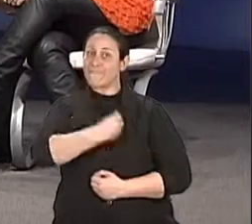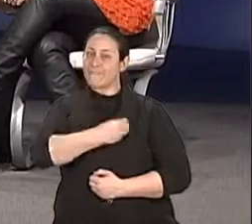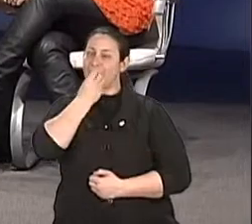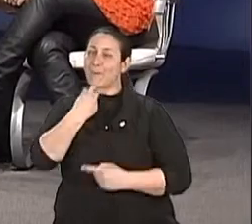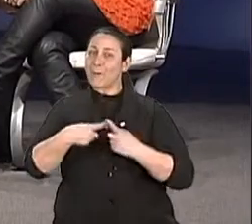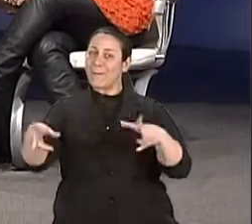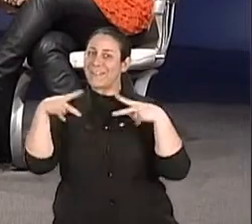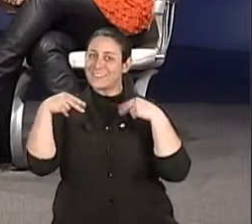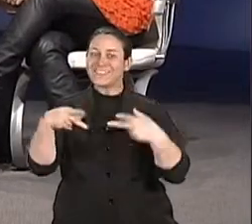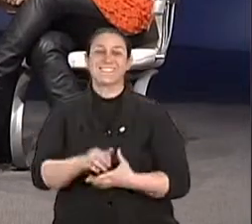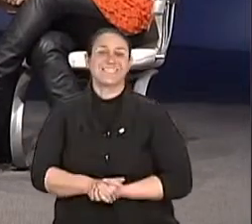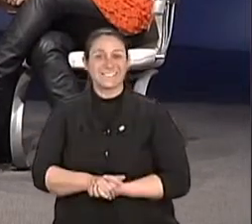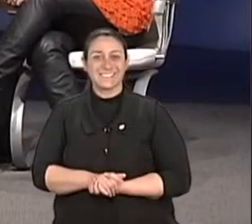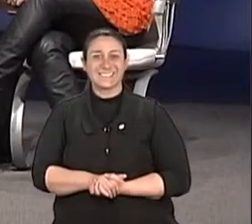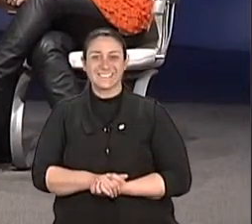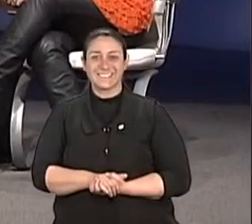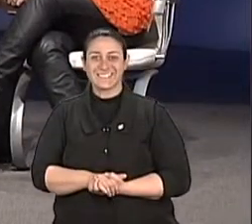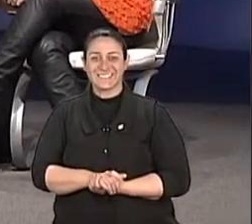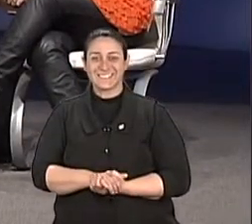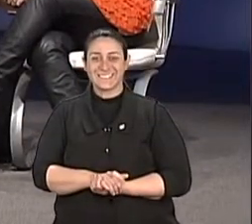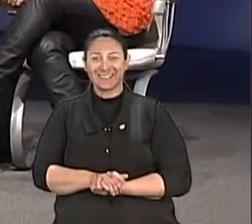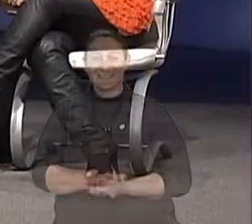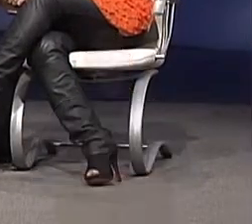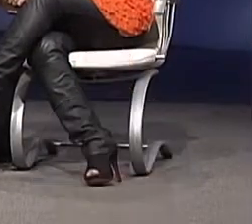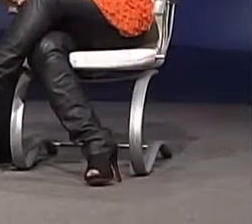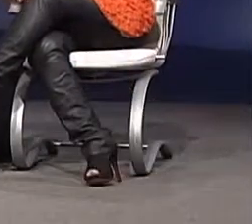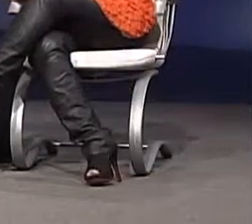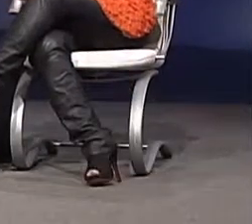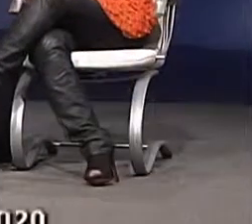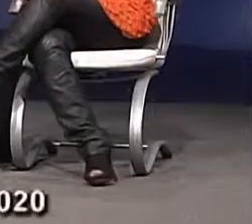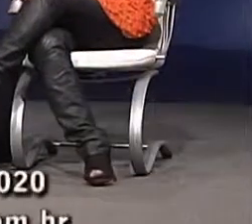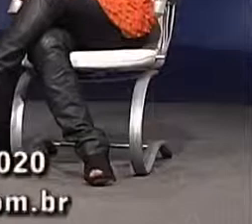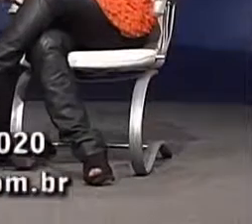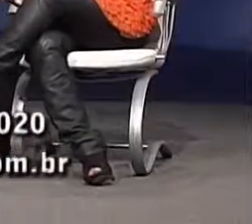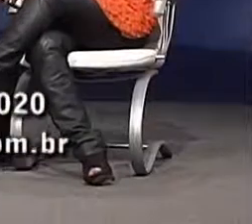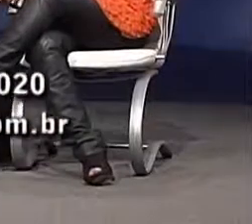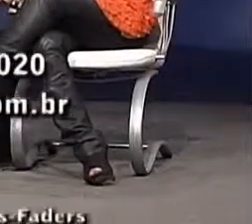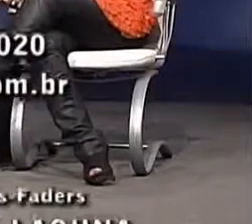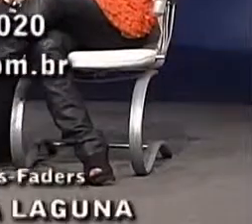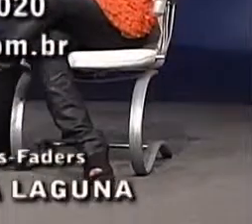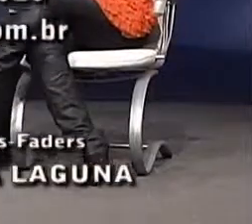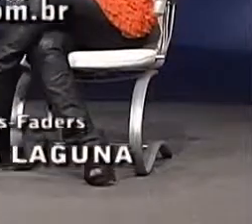merece. Bom dia. Que a gente